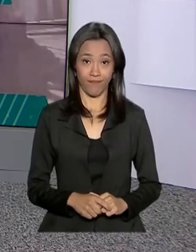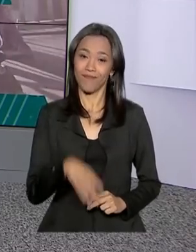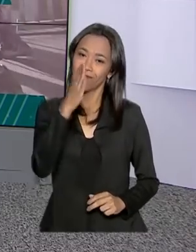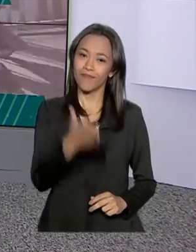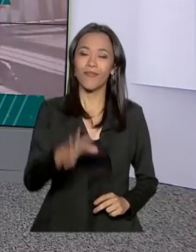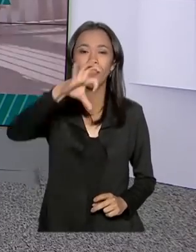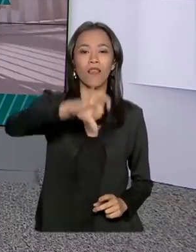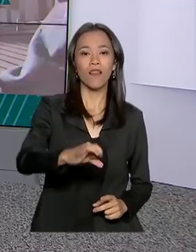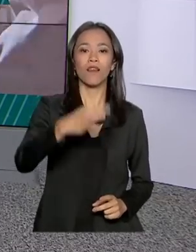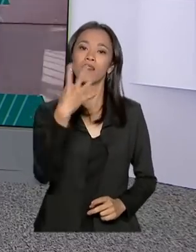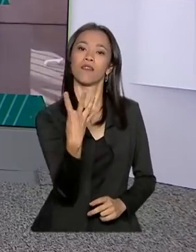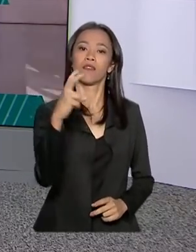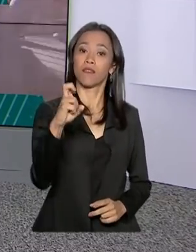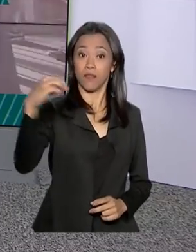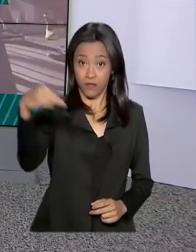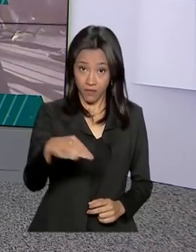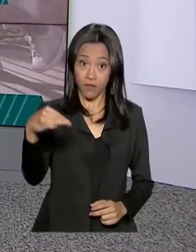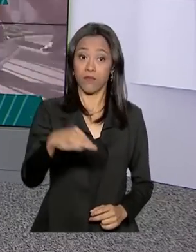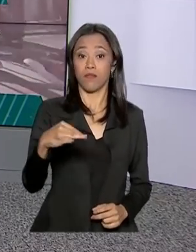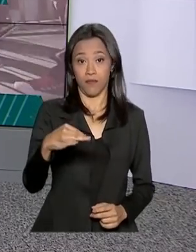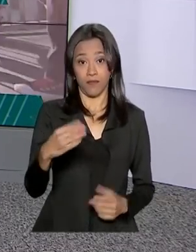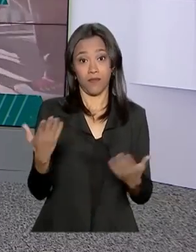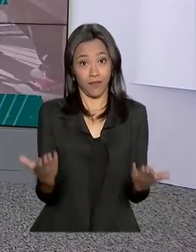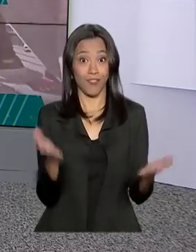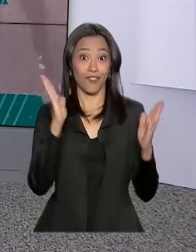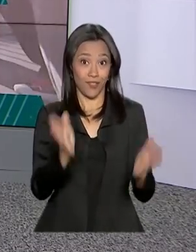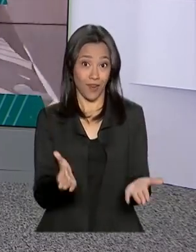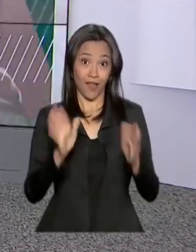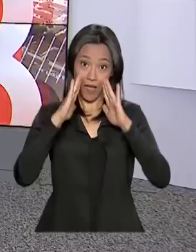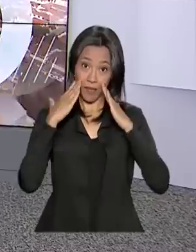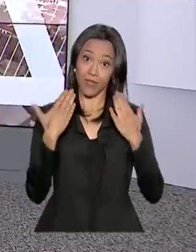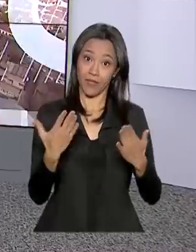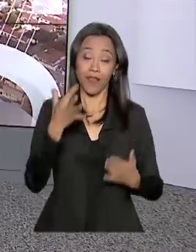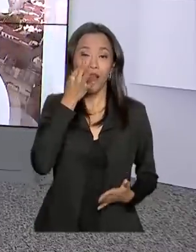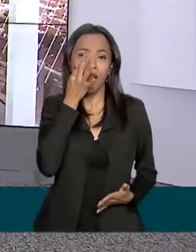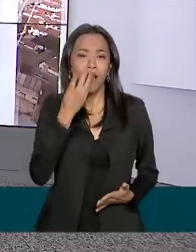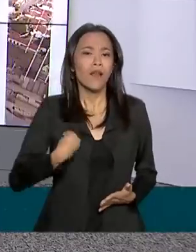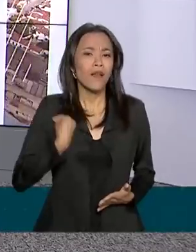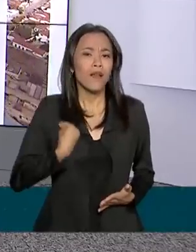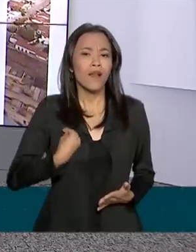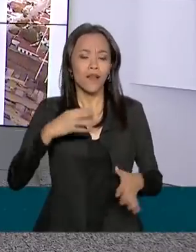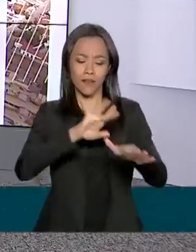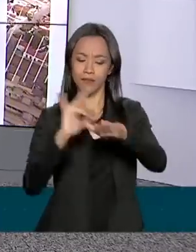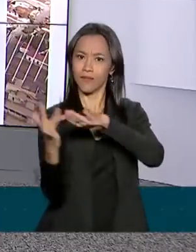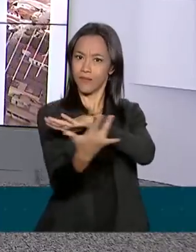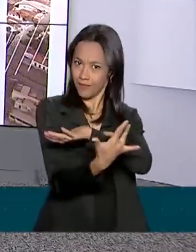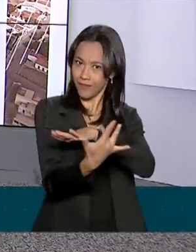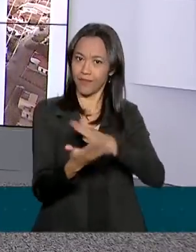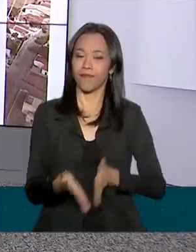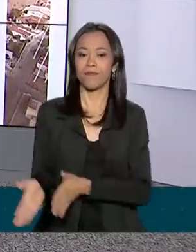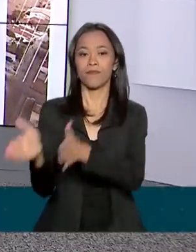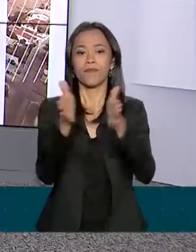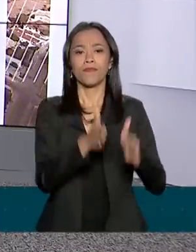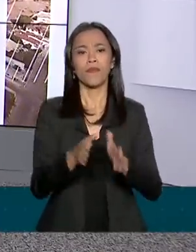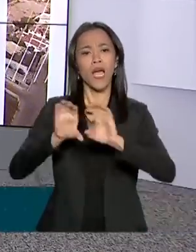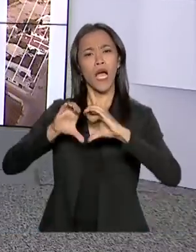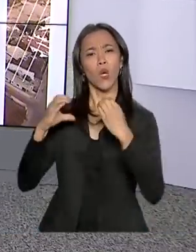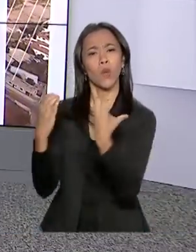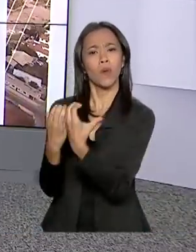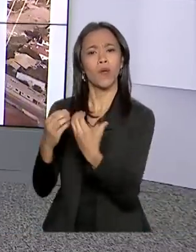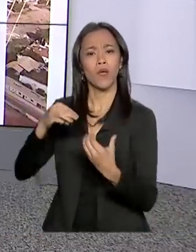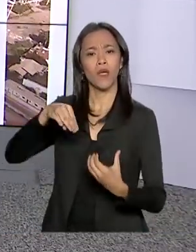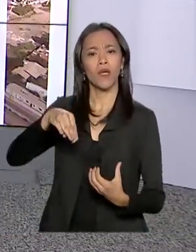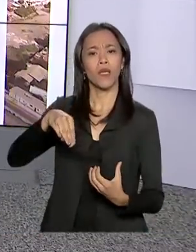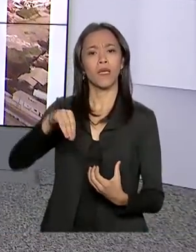São 9 horas e 45 minutos, estamos ao vivo também pelas redes sociais. A comissão mista do